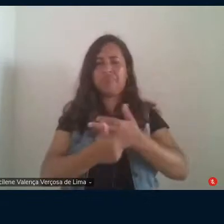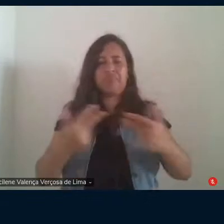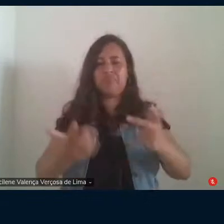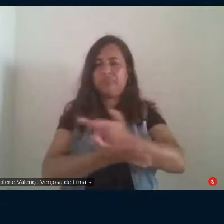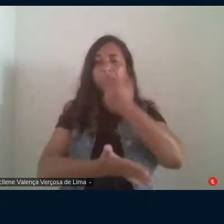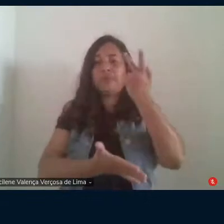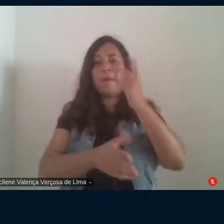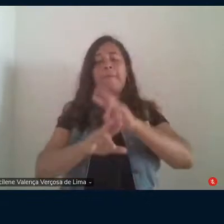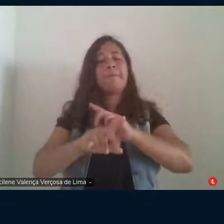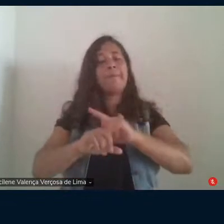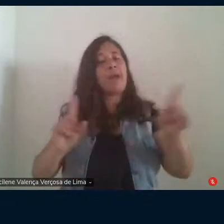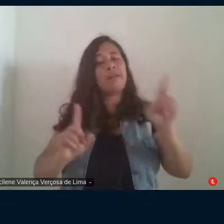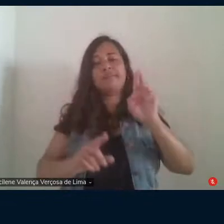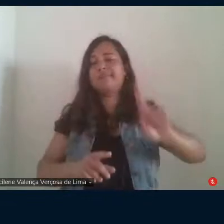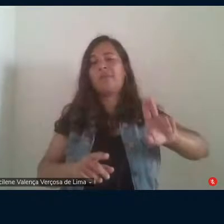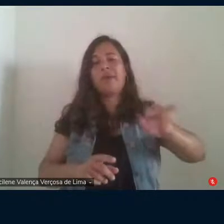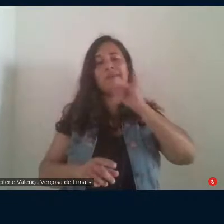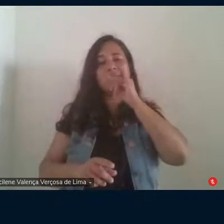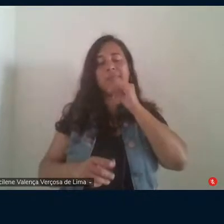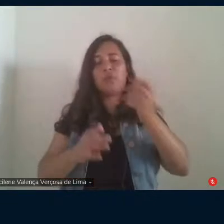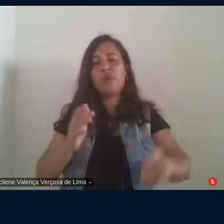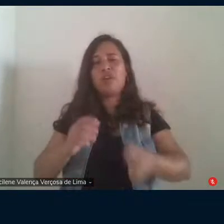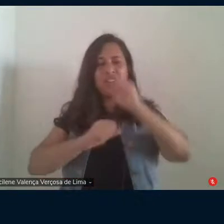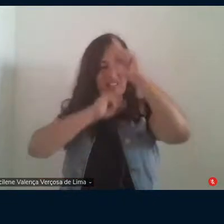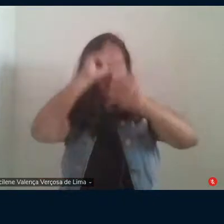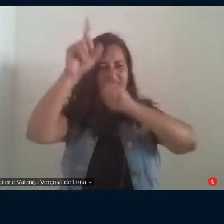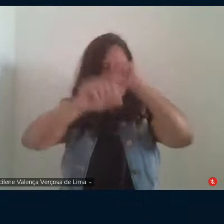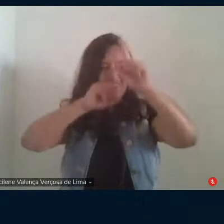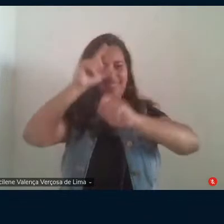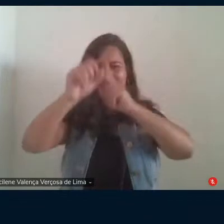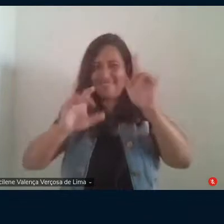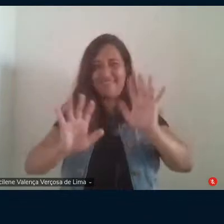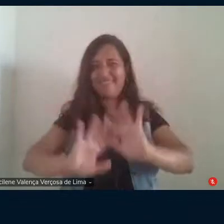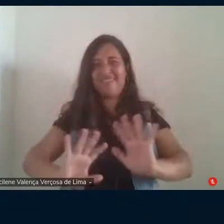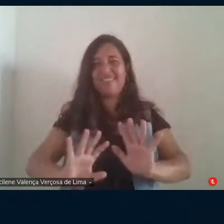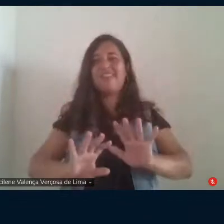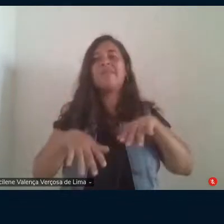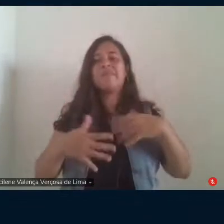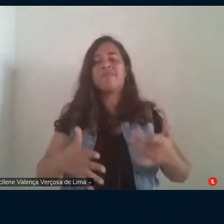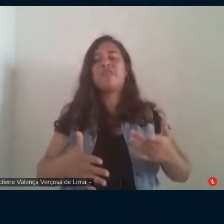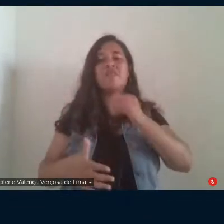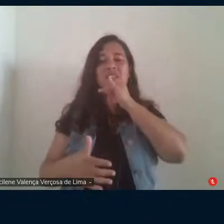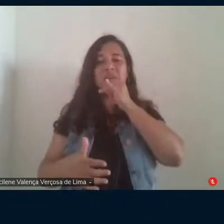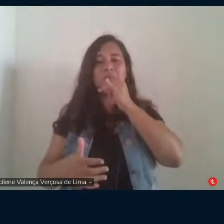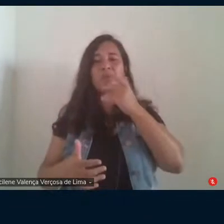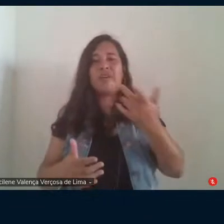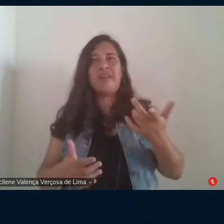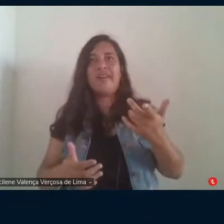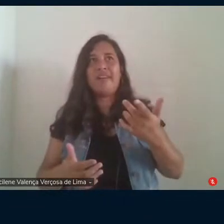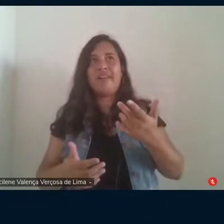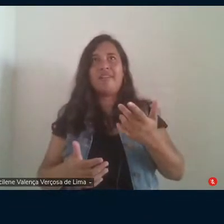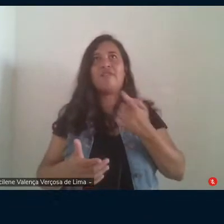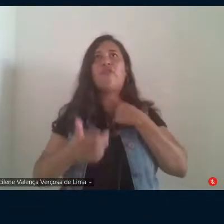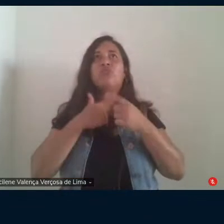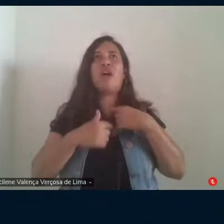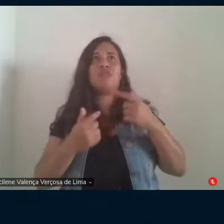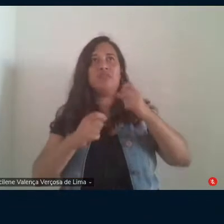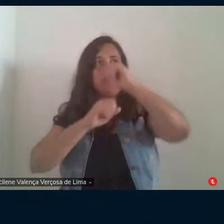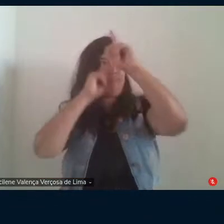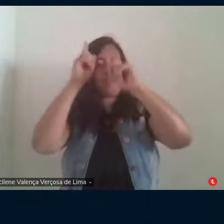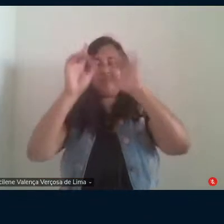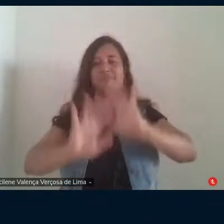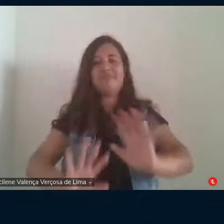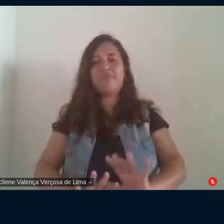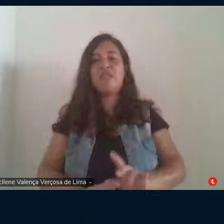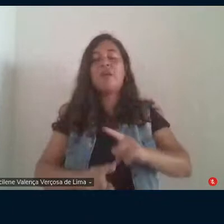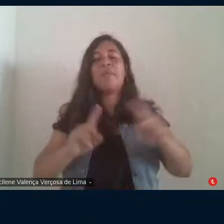não é admissível que cada um crie seus próprios fatos e em seguida plante a versão que lhe convier a realidade é que